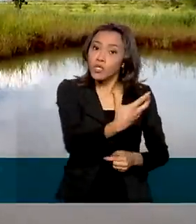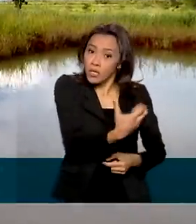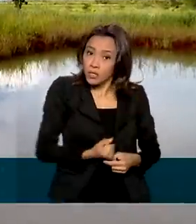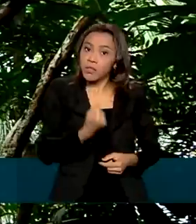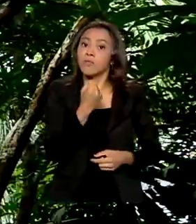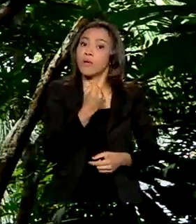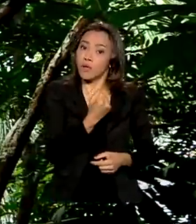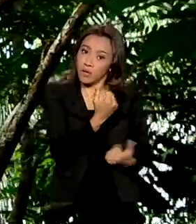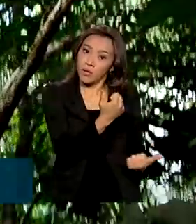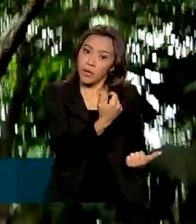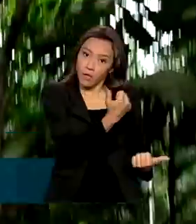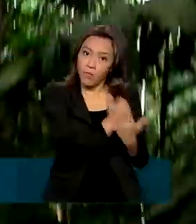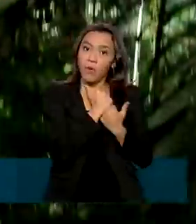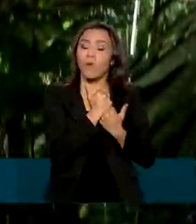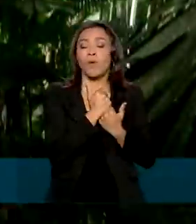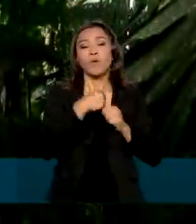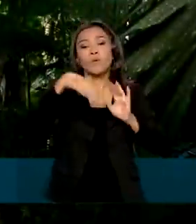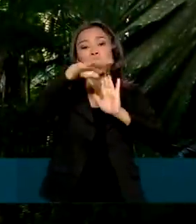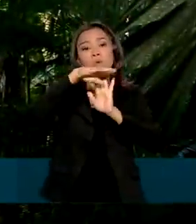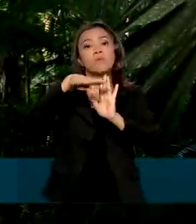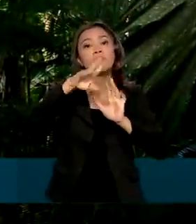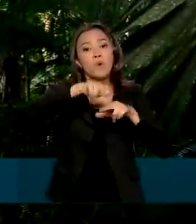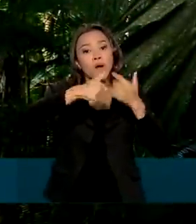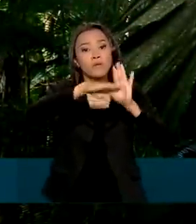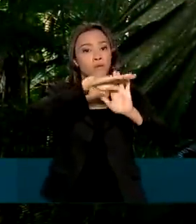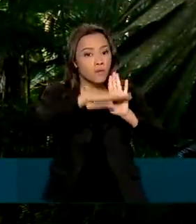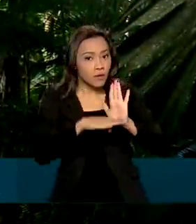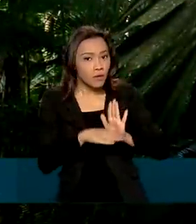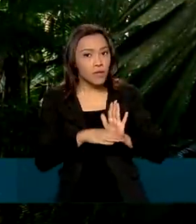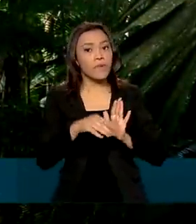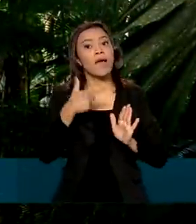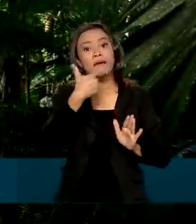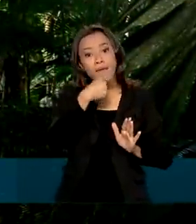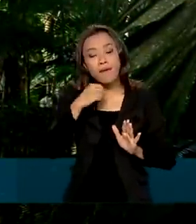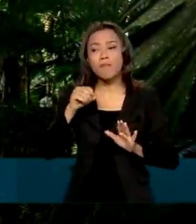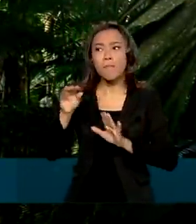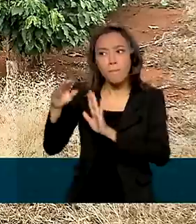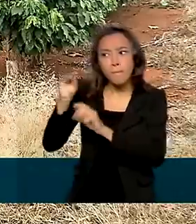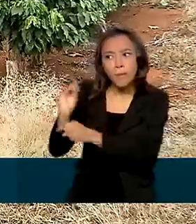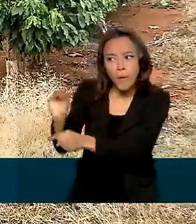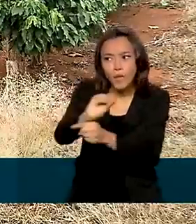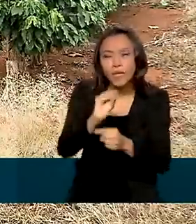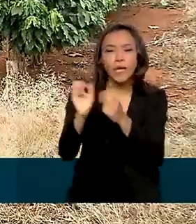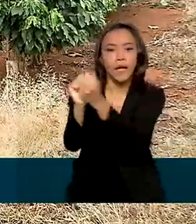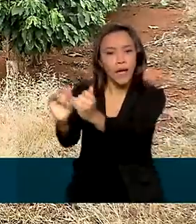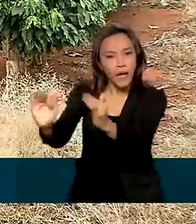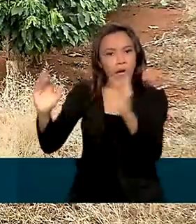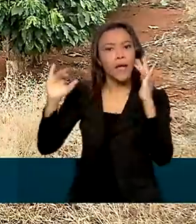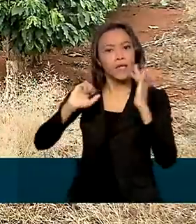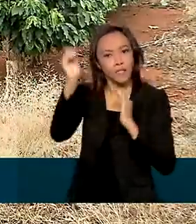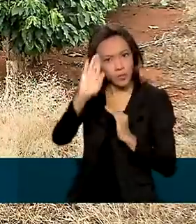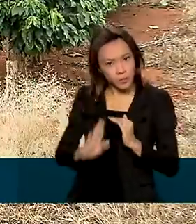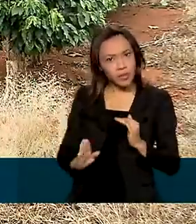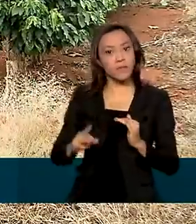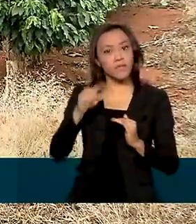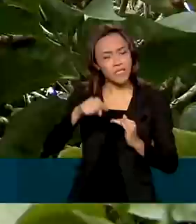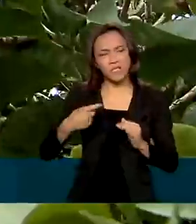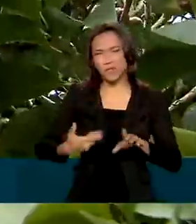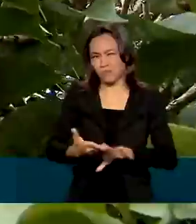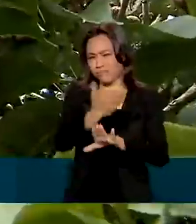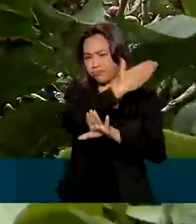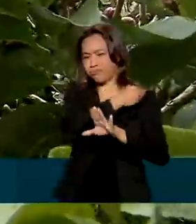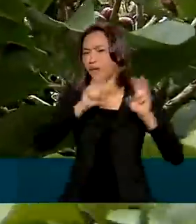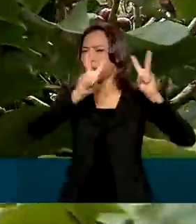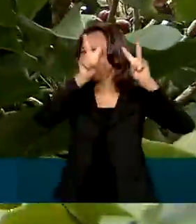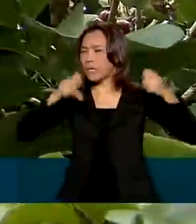prestados. A estratégia é recompensar quem protege as florestas do país, um assunto já bastante debatido,